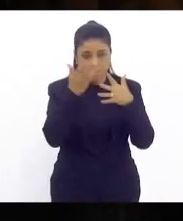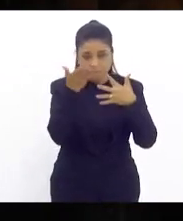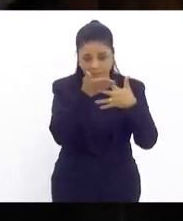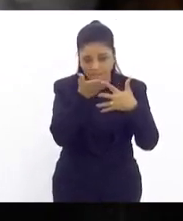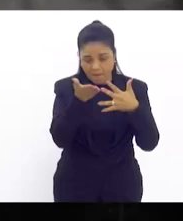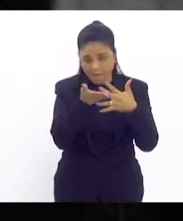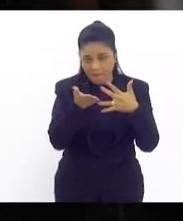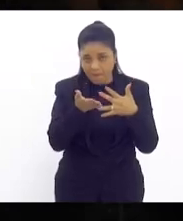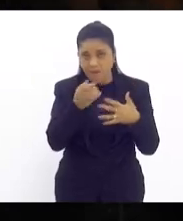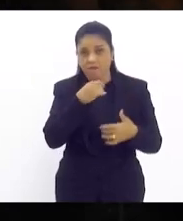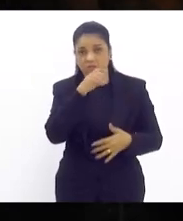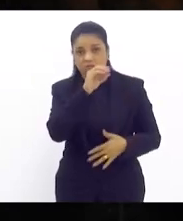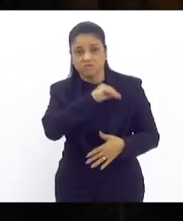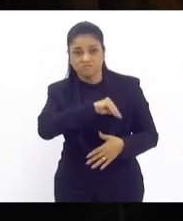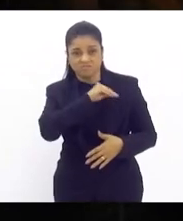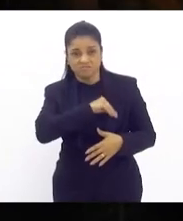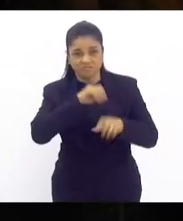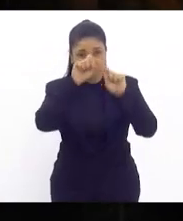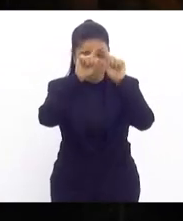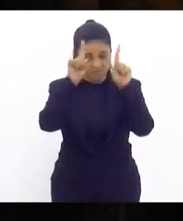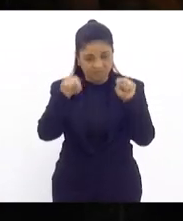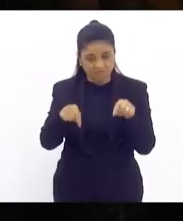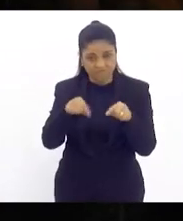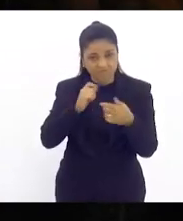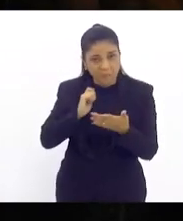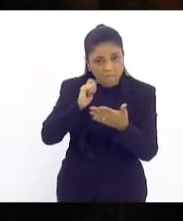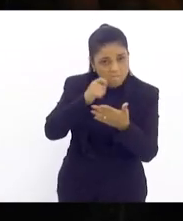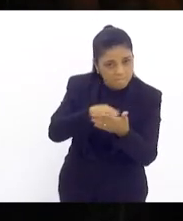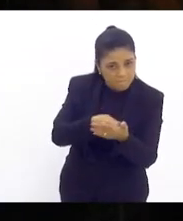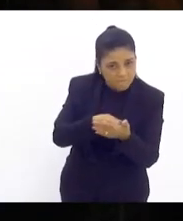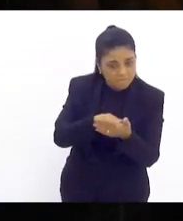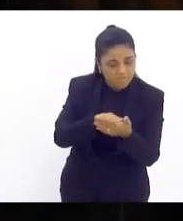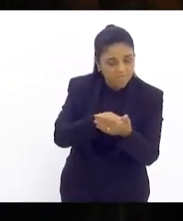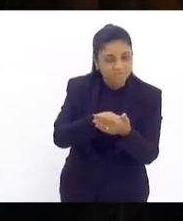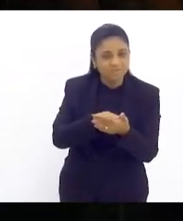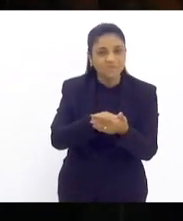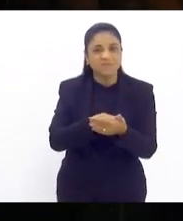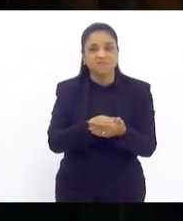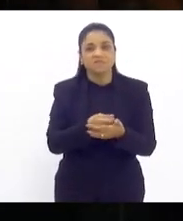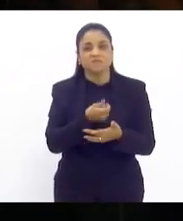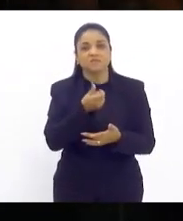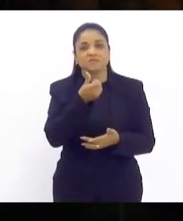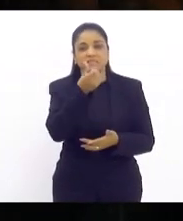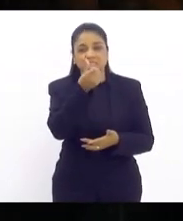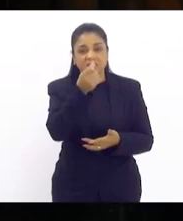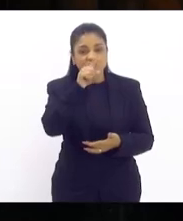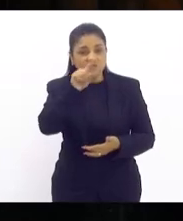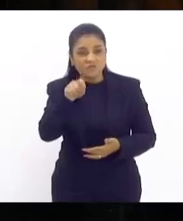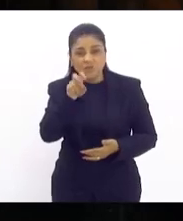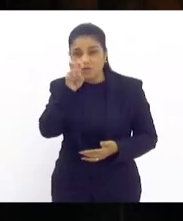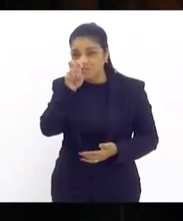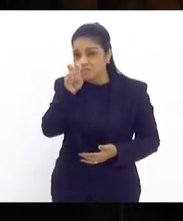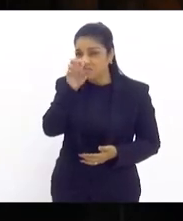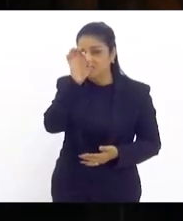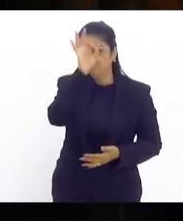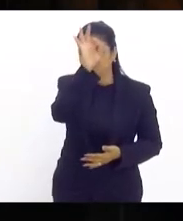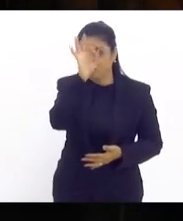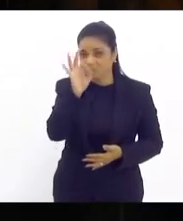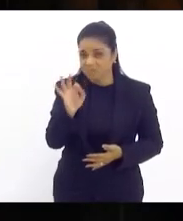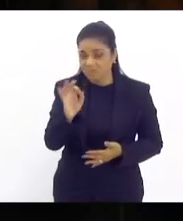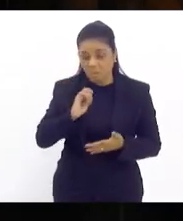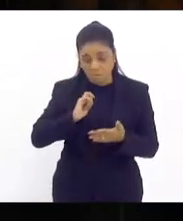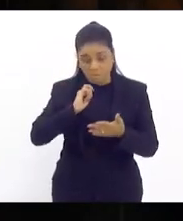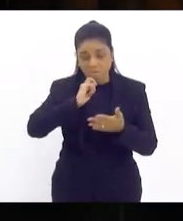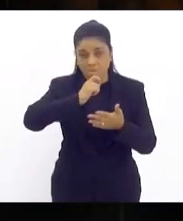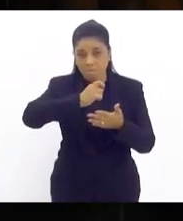dos servidores seria pago afinal de contas são 6,5% que deveriam ser